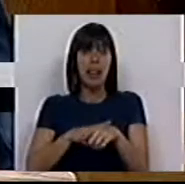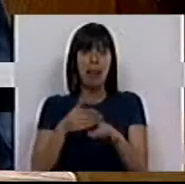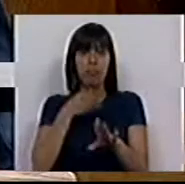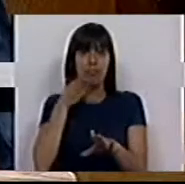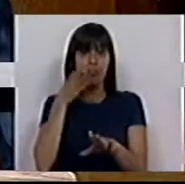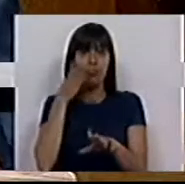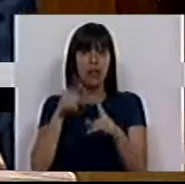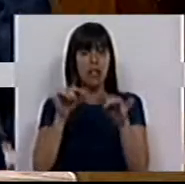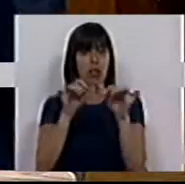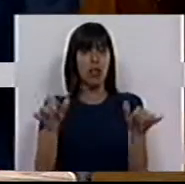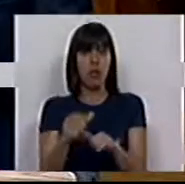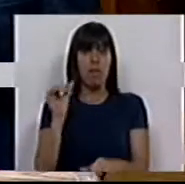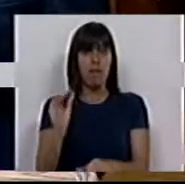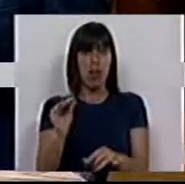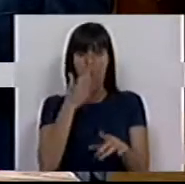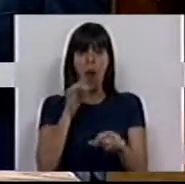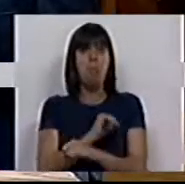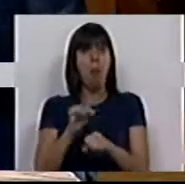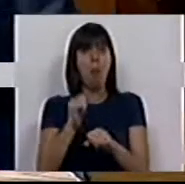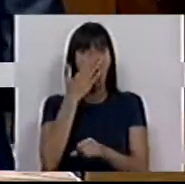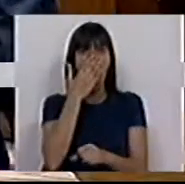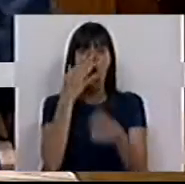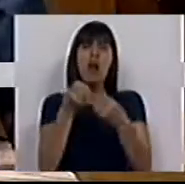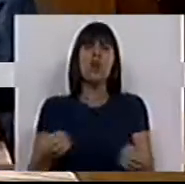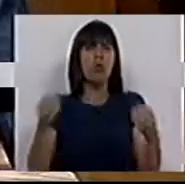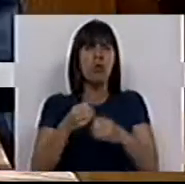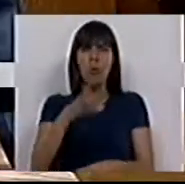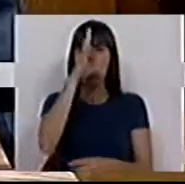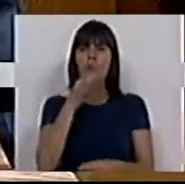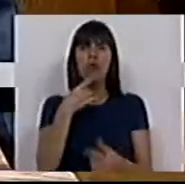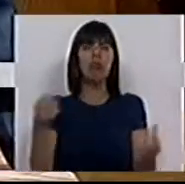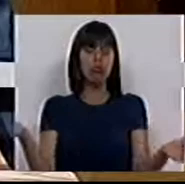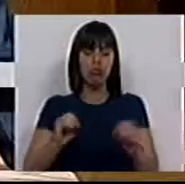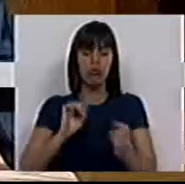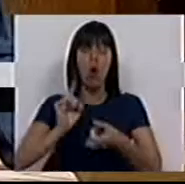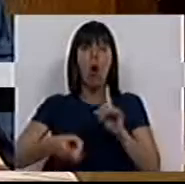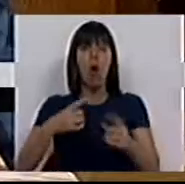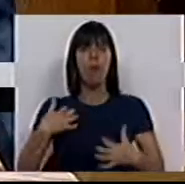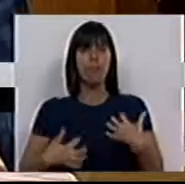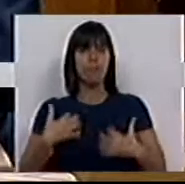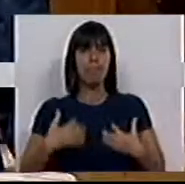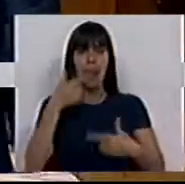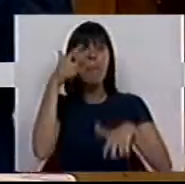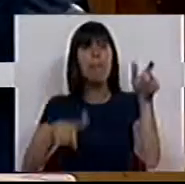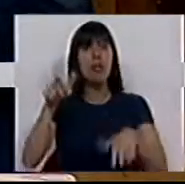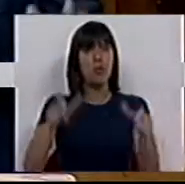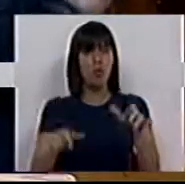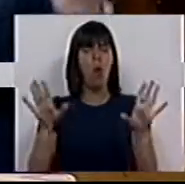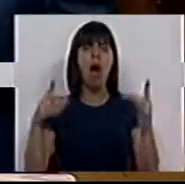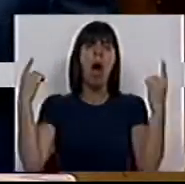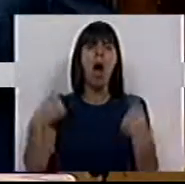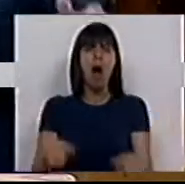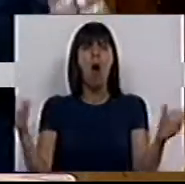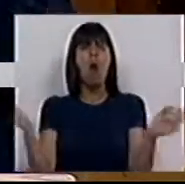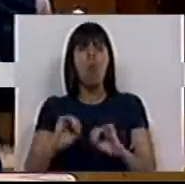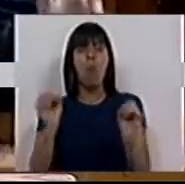existe no nosso sistema financeiro. Em nenhum momento o Governo falou sobre aquilo que aflige as pessoas. Há ou